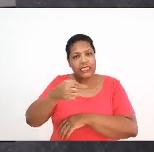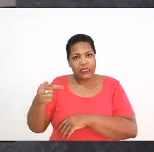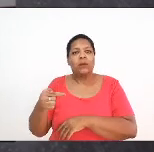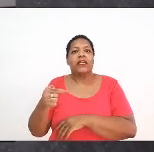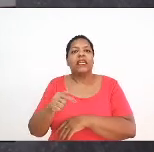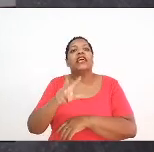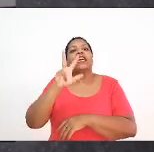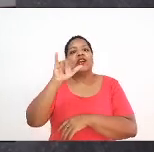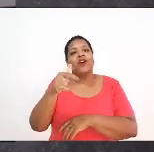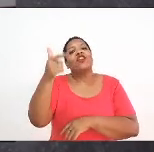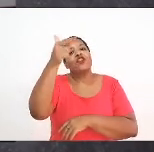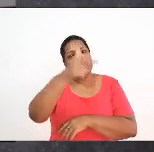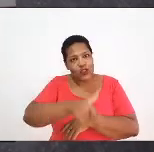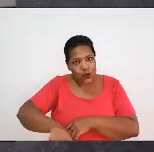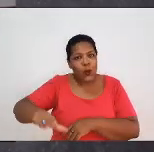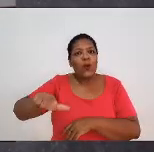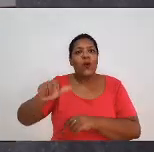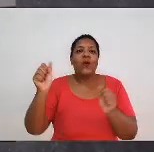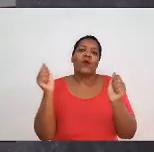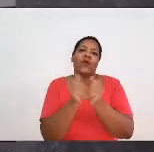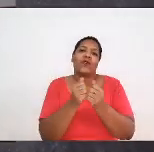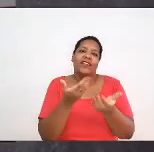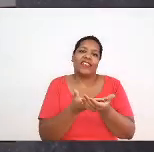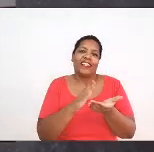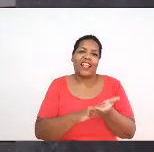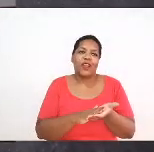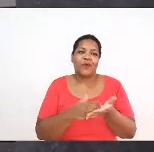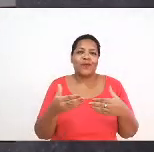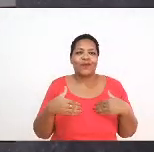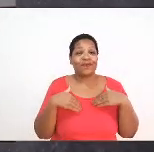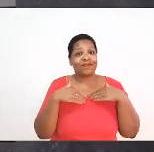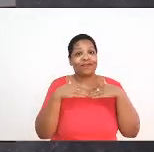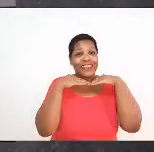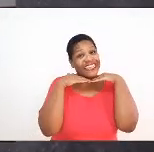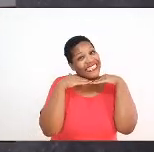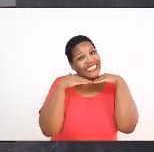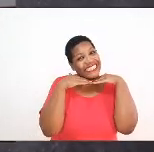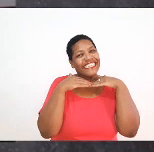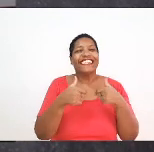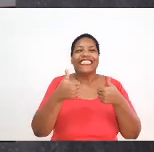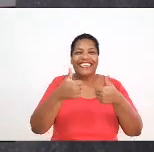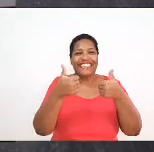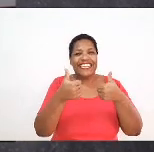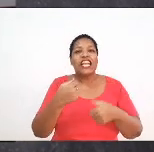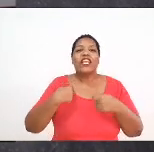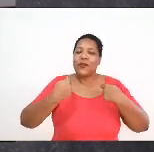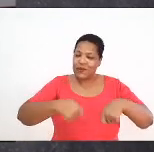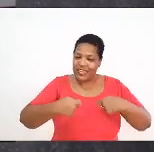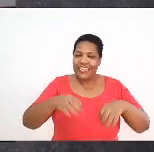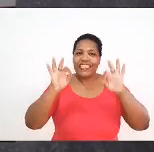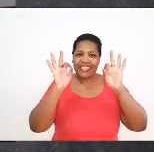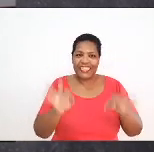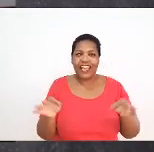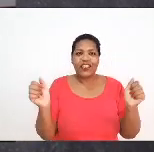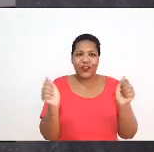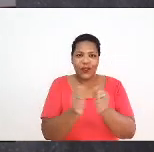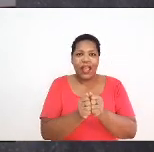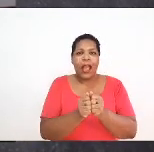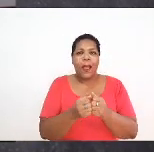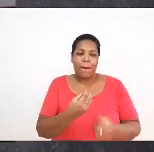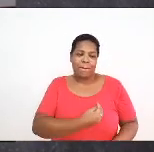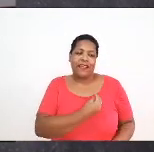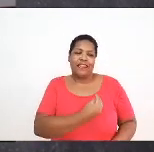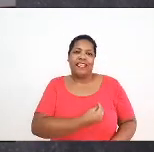repostado com, aí sim, da forma que a gente entende que precisa ser, com a presença e a